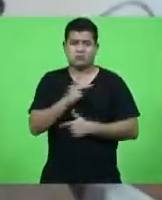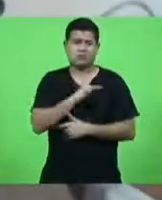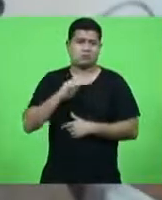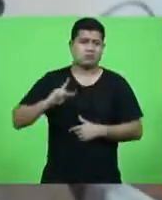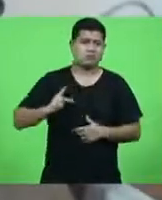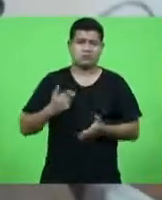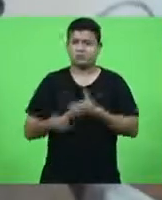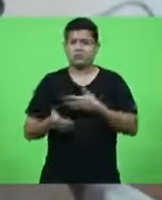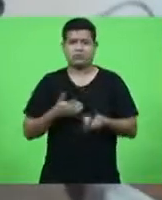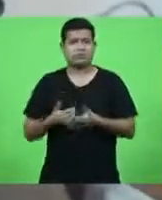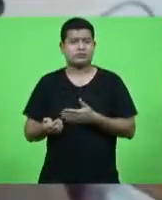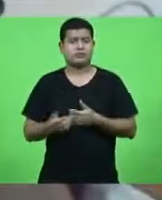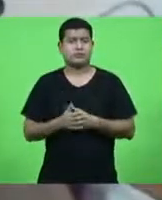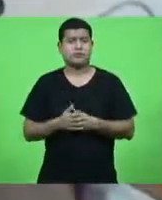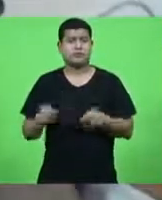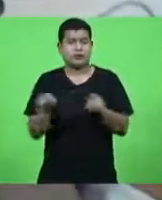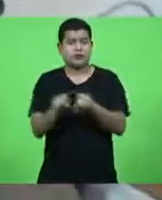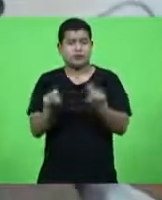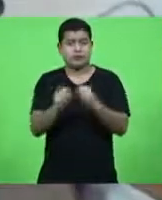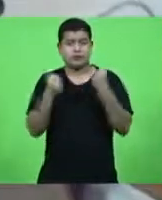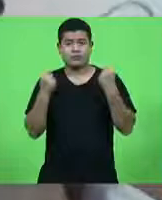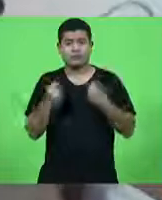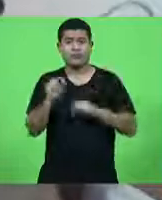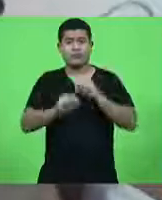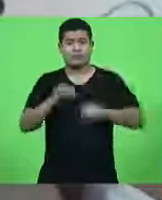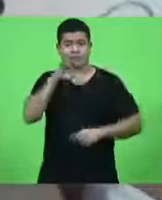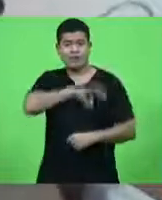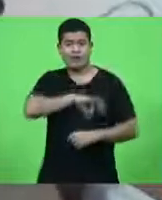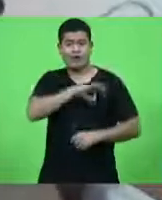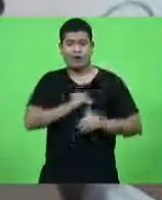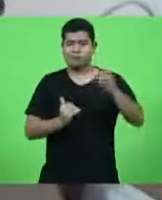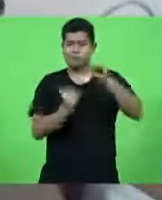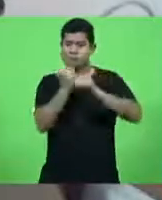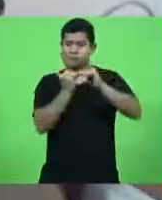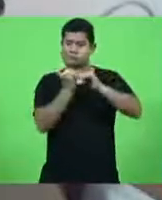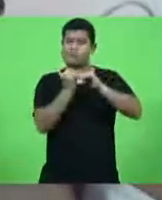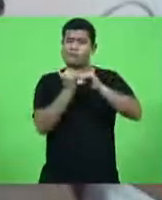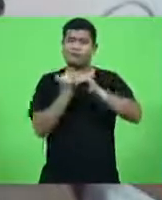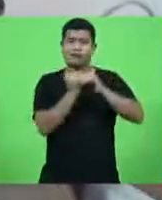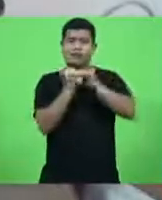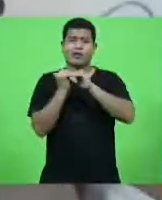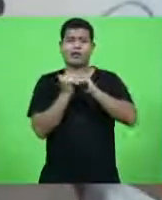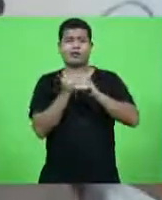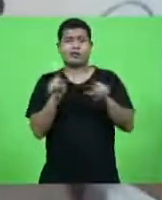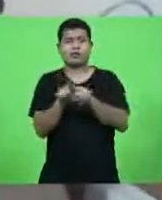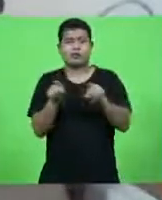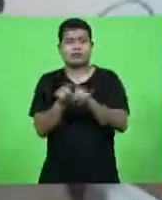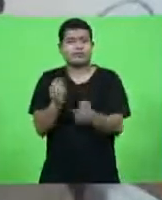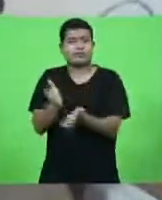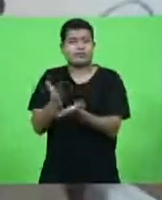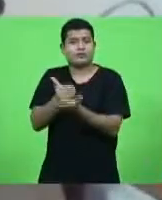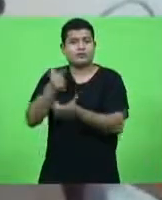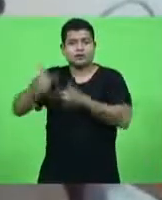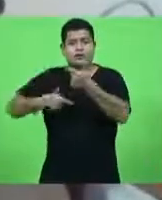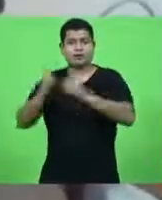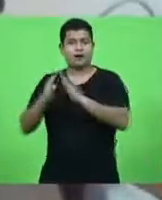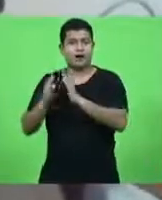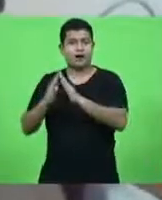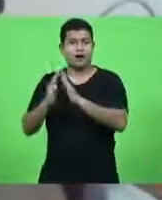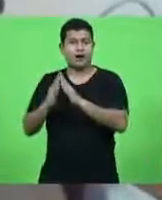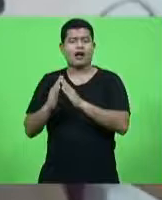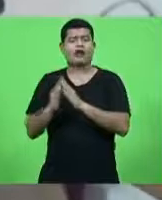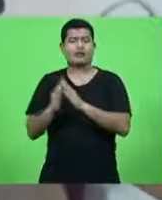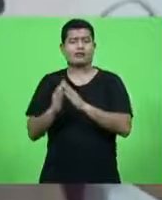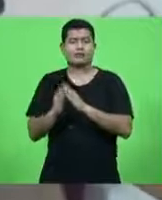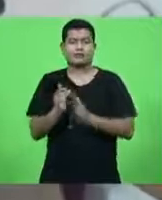Defendo também a remuneração igual, divisões iguais de trabalhos domésticos, que hoje em dia os jovens